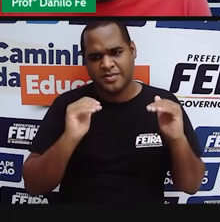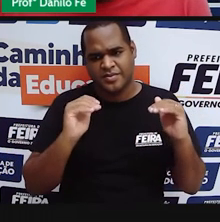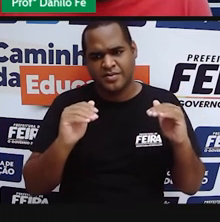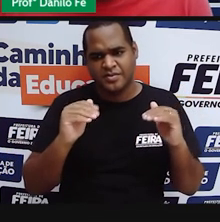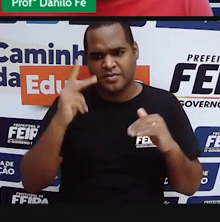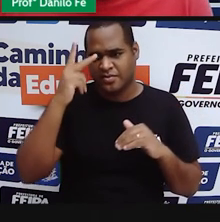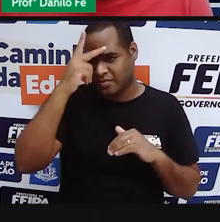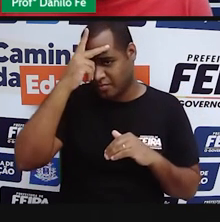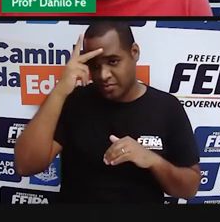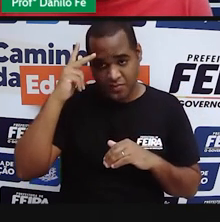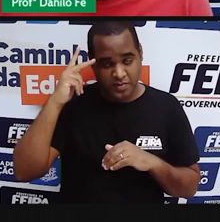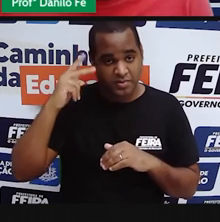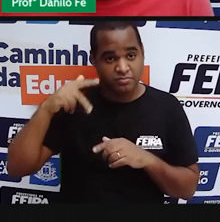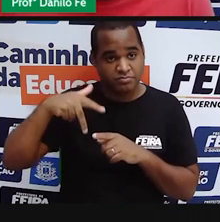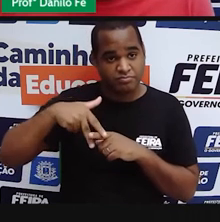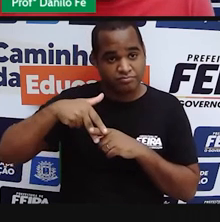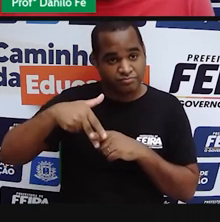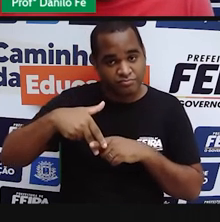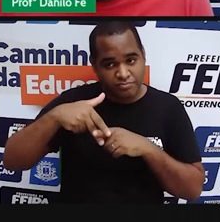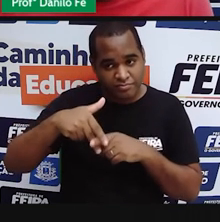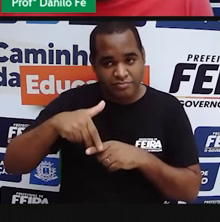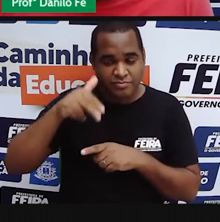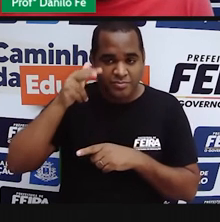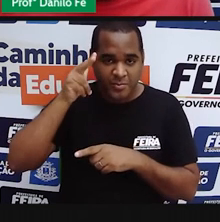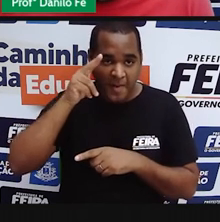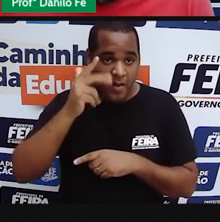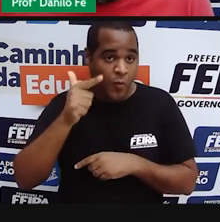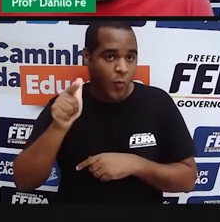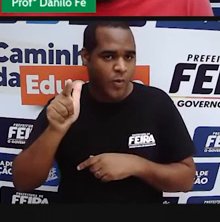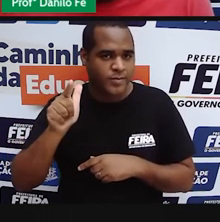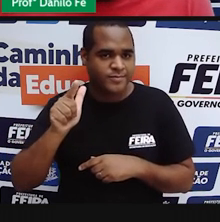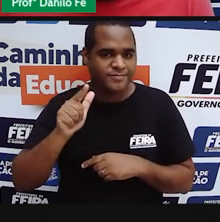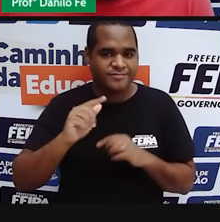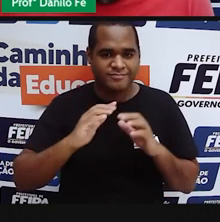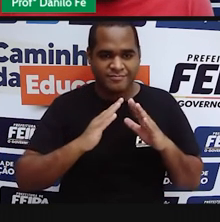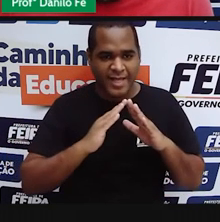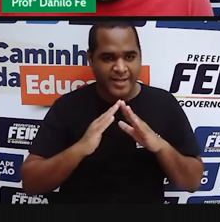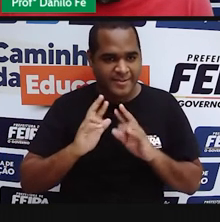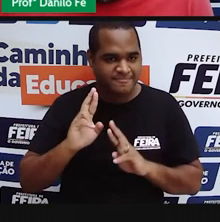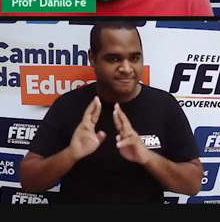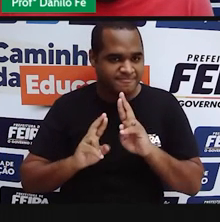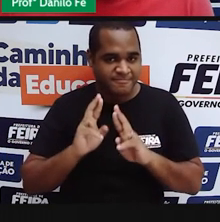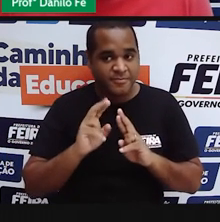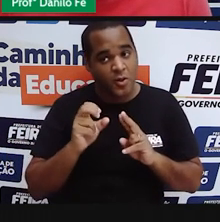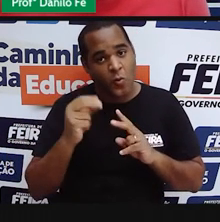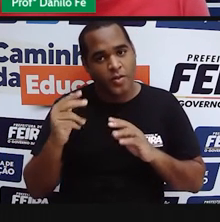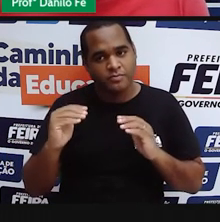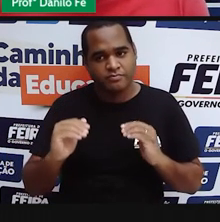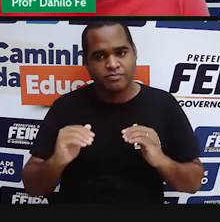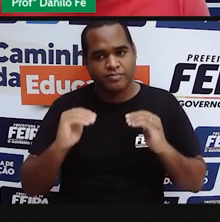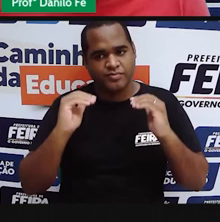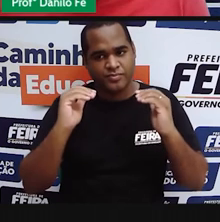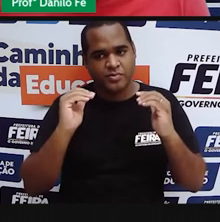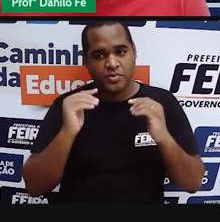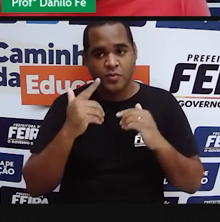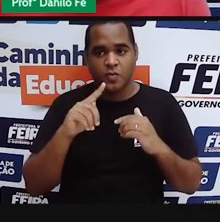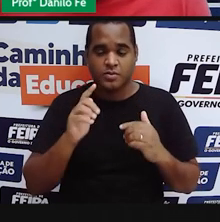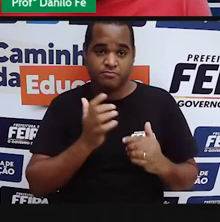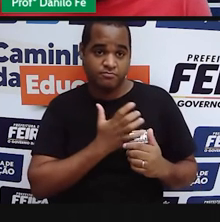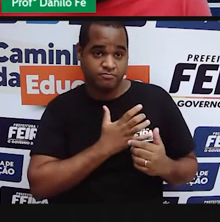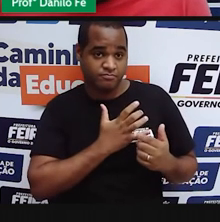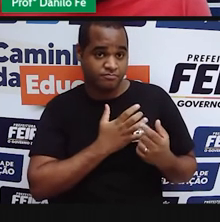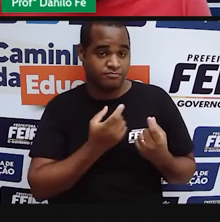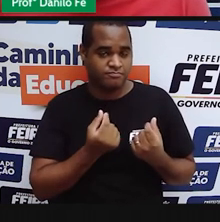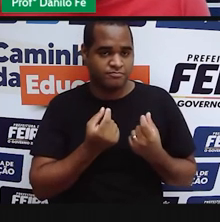mais acima, você tinha os senhores, os cavaleiros, uma baixa nobreza. Mais adiante, você tinha